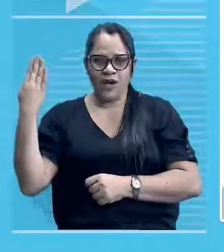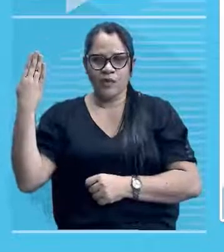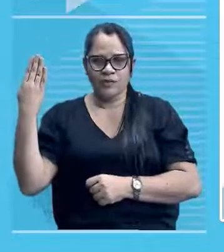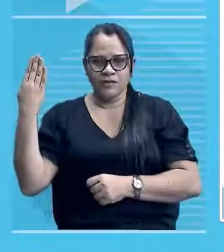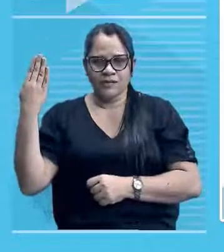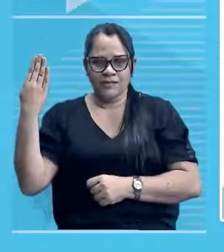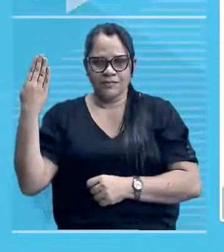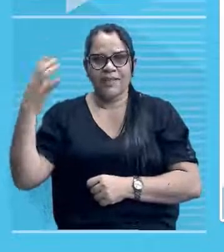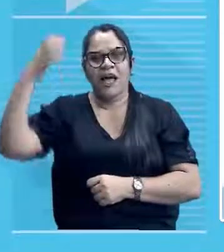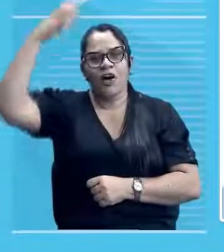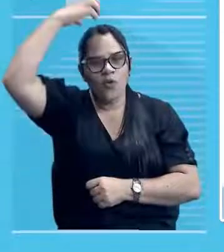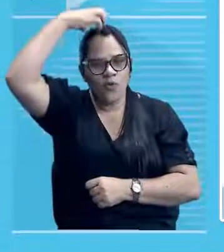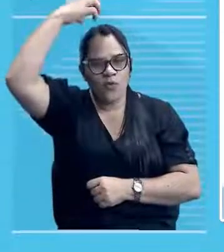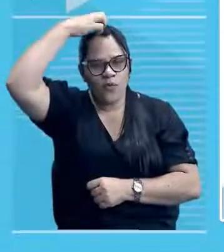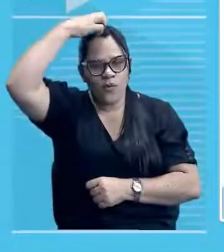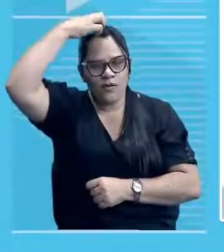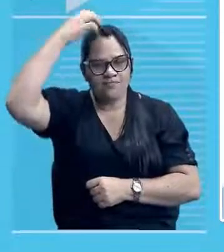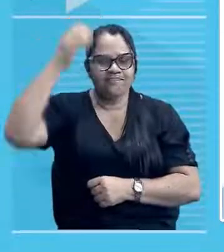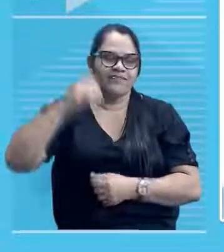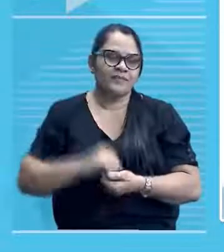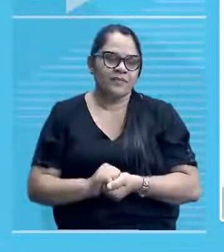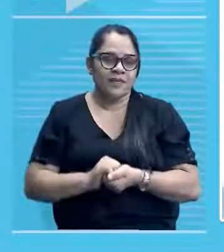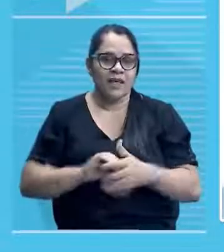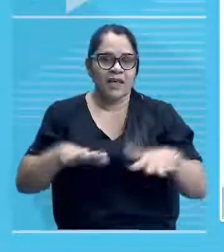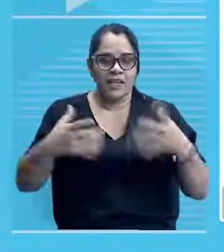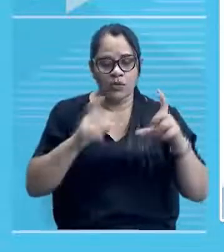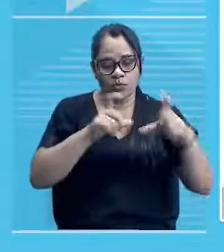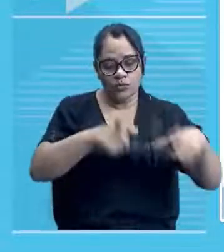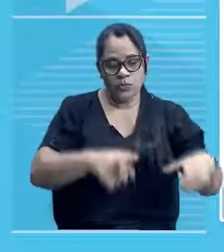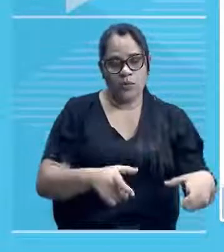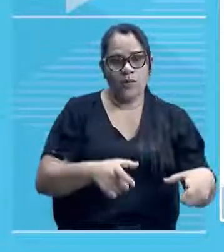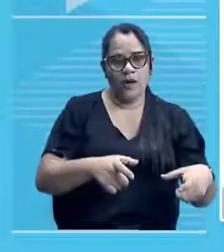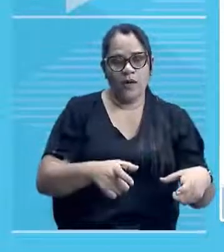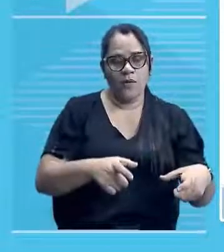infiéis à coroa. Então, no local...